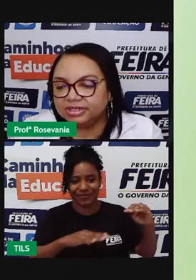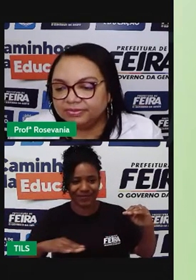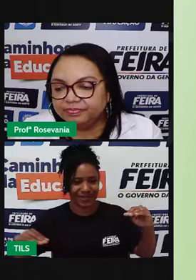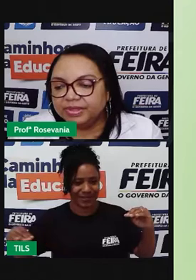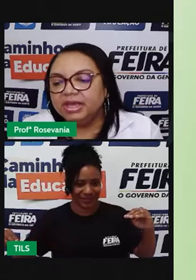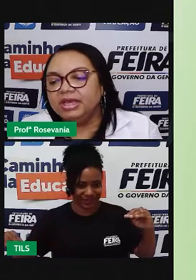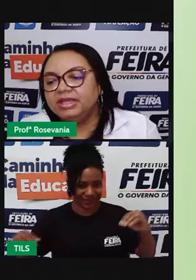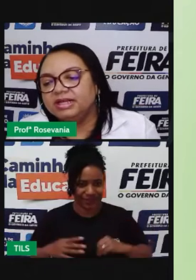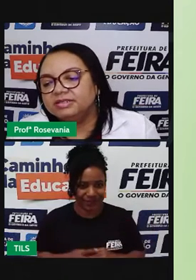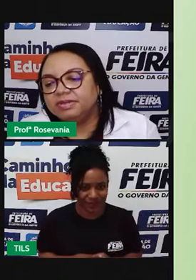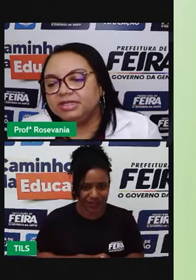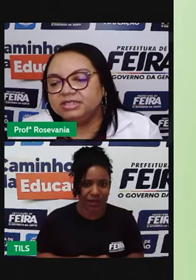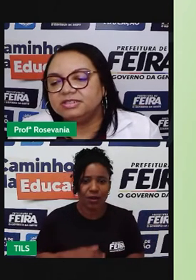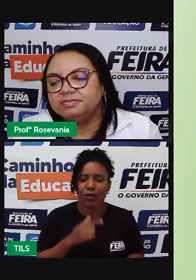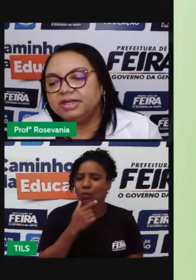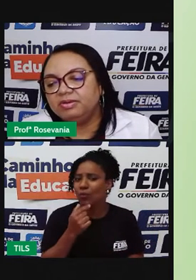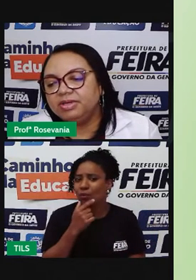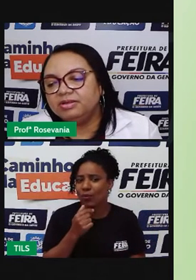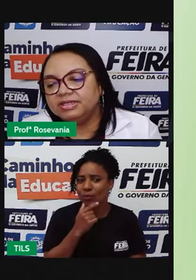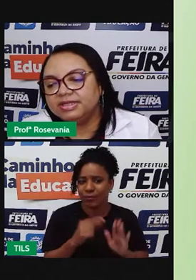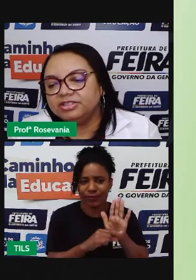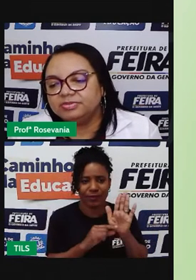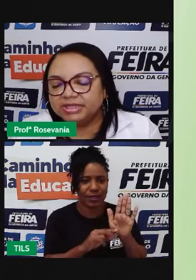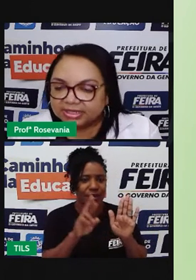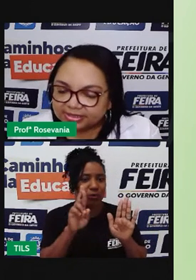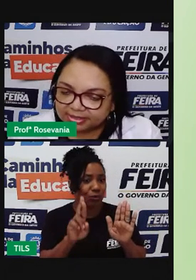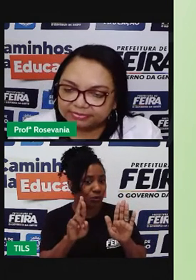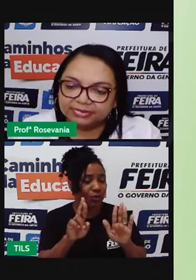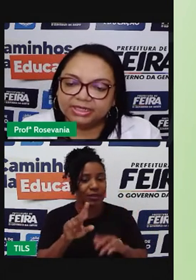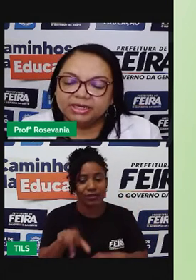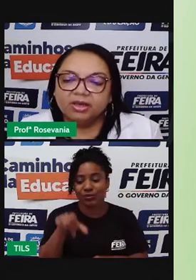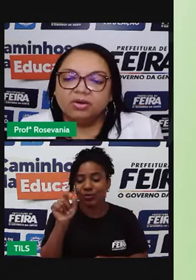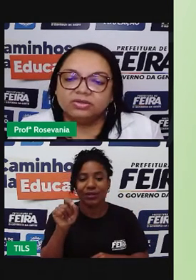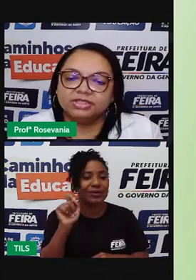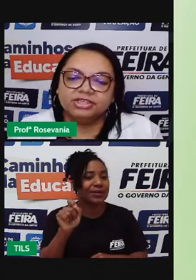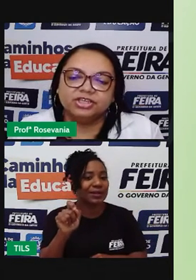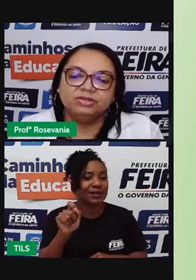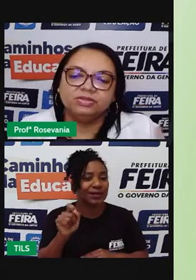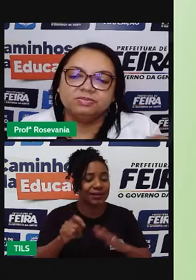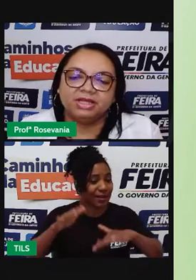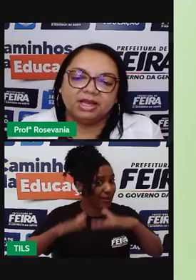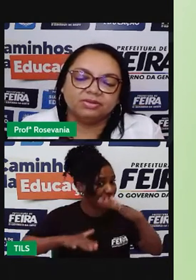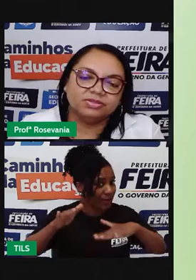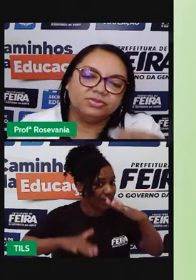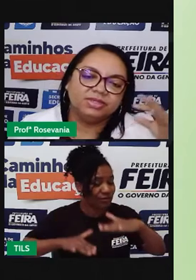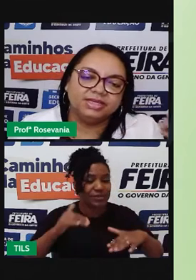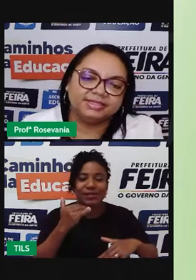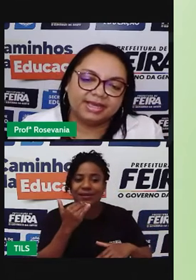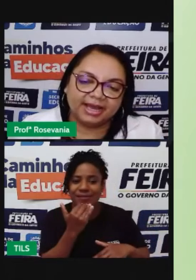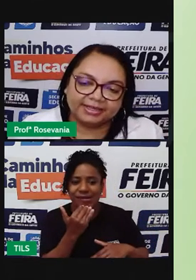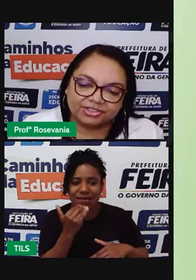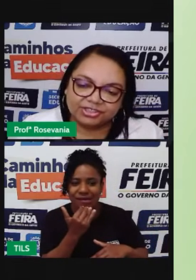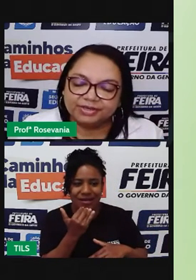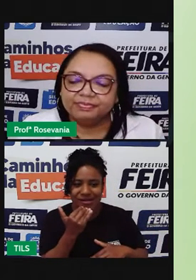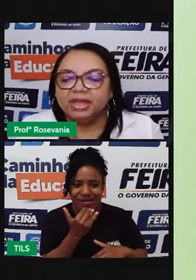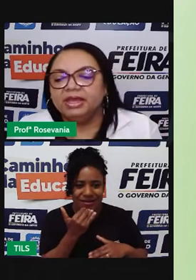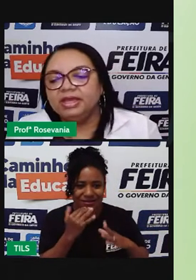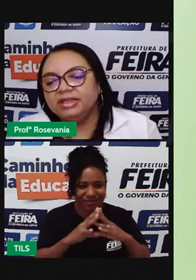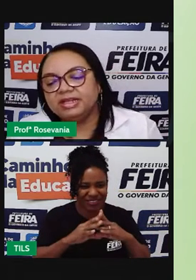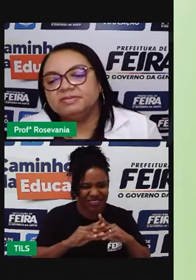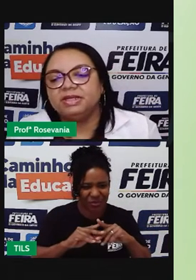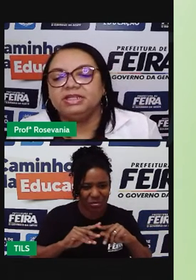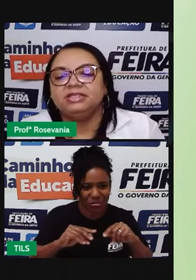erosão e nas Planícies predominam a sedimentação, né. Ou seja, nos Planaltos o desgaste